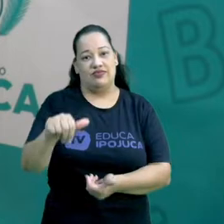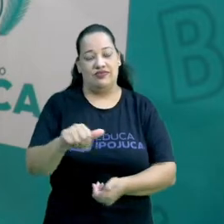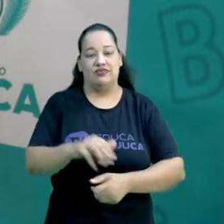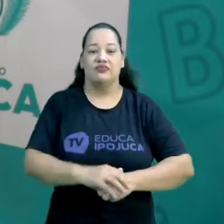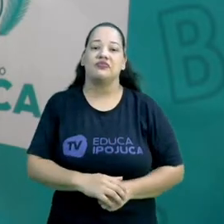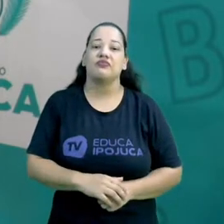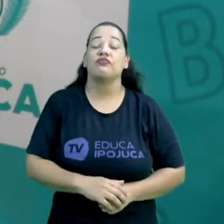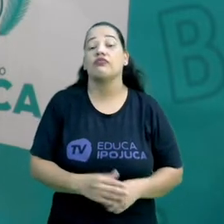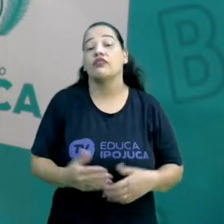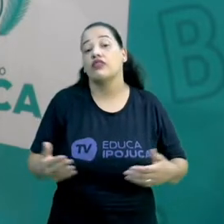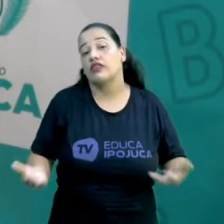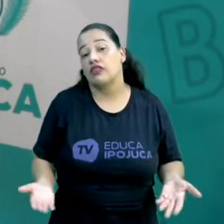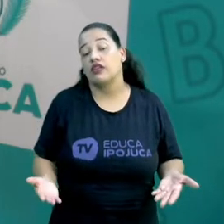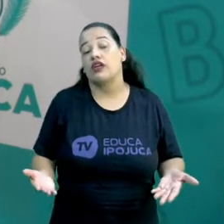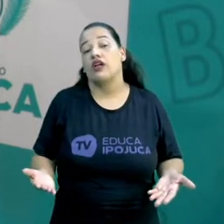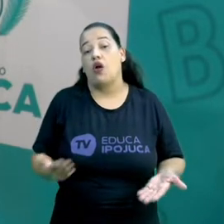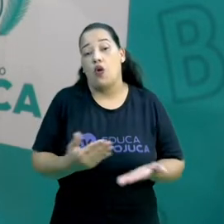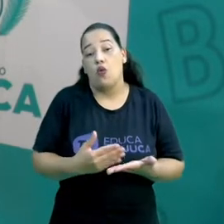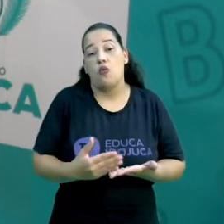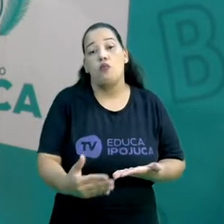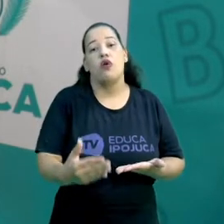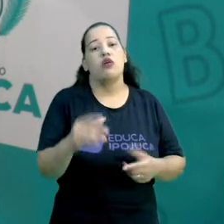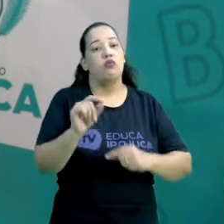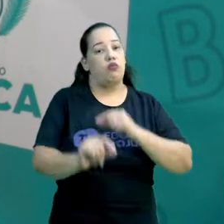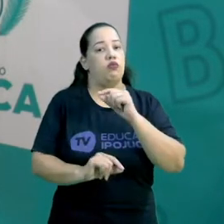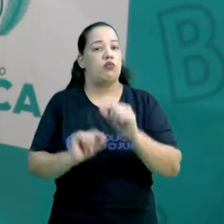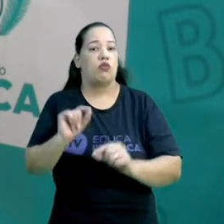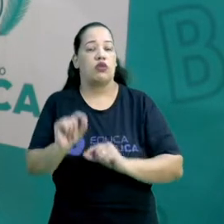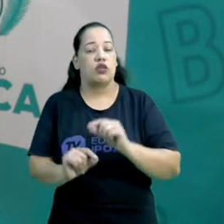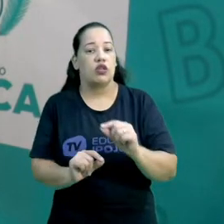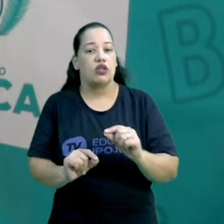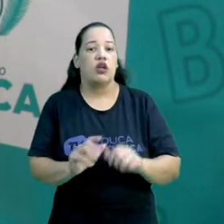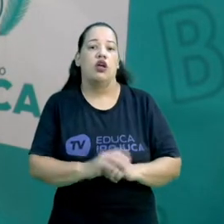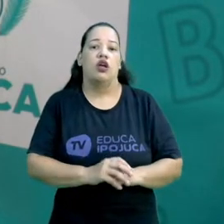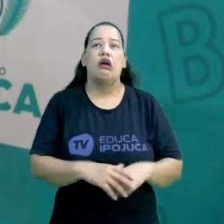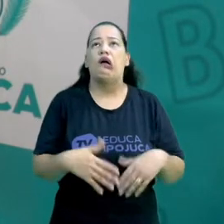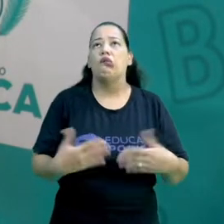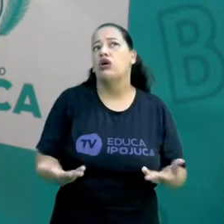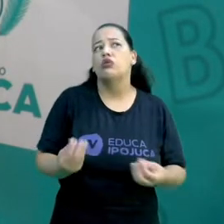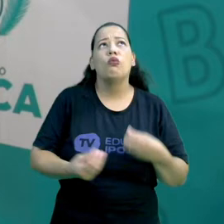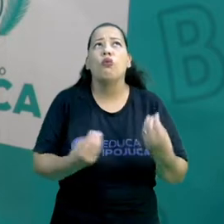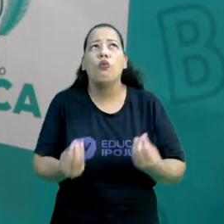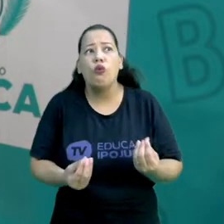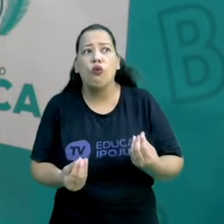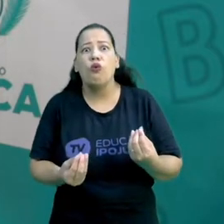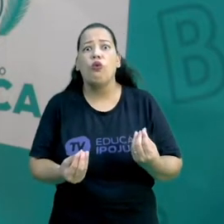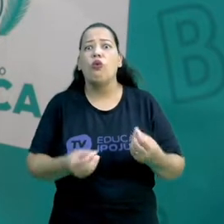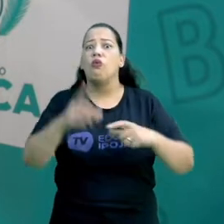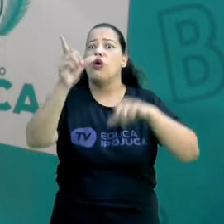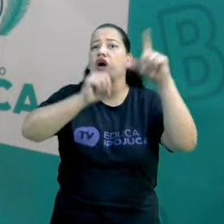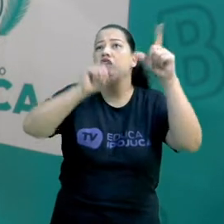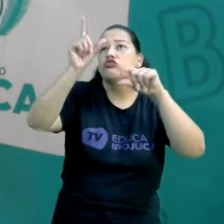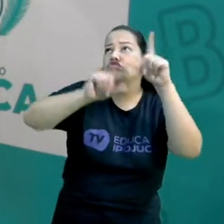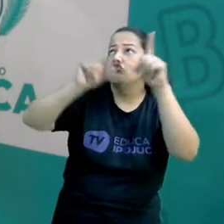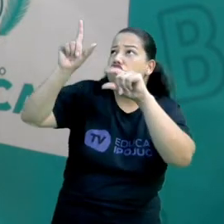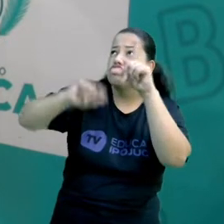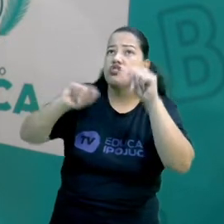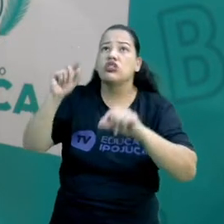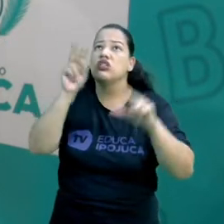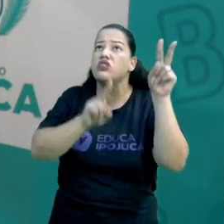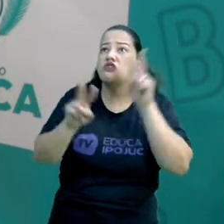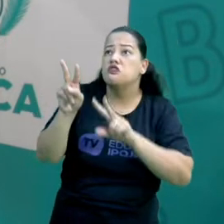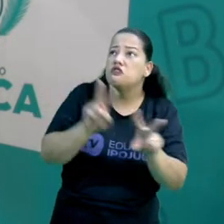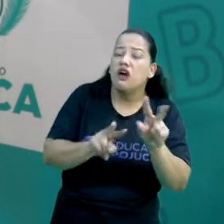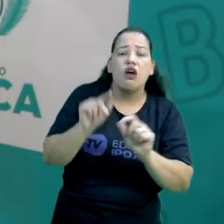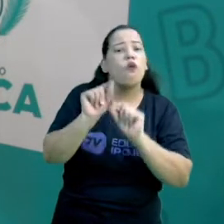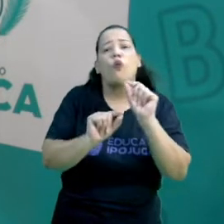E com isso, a gente começa a trabalhar como é que se formam as estrelas. O que é tudo isso que eu tenho no espaço?